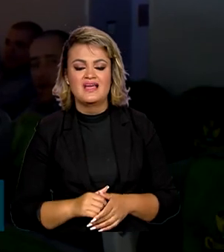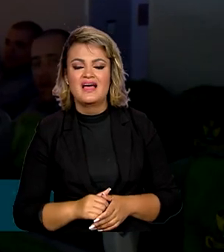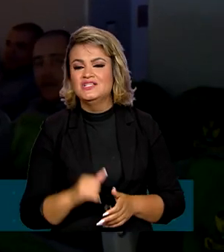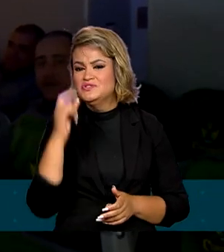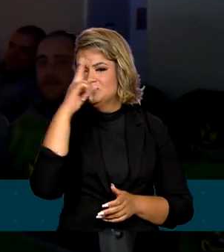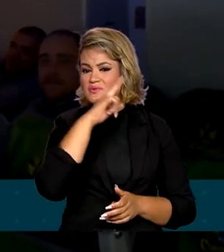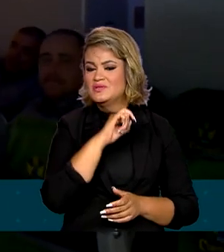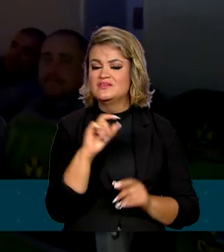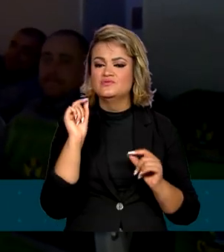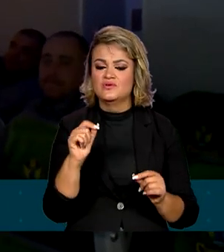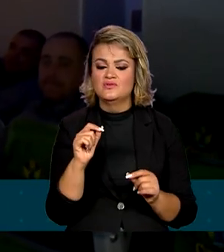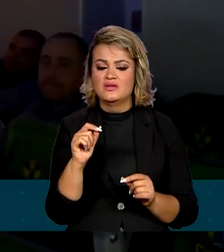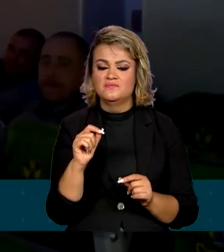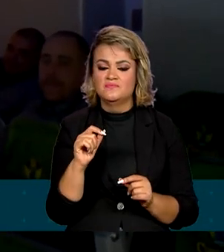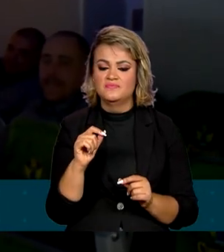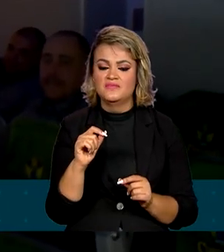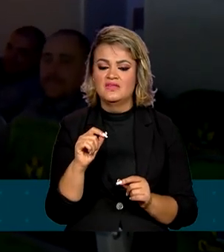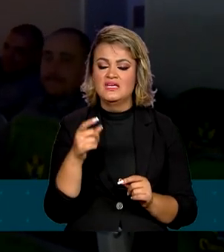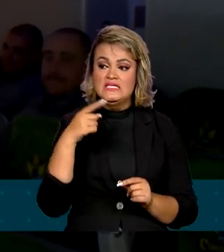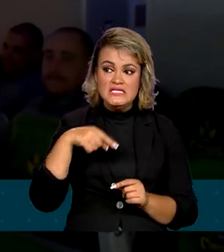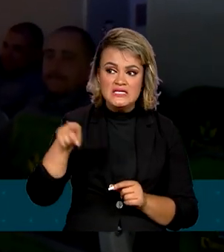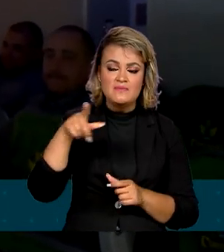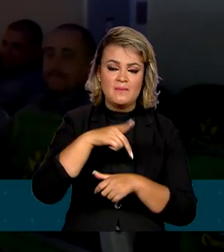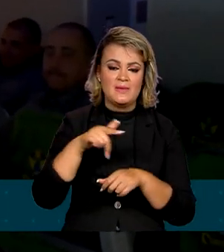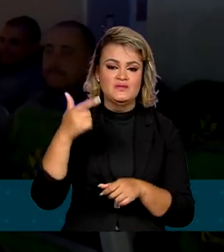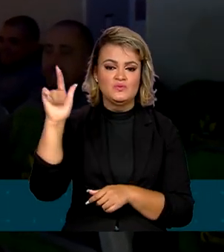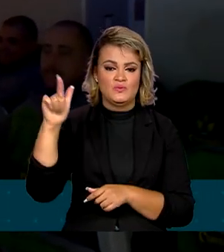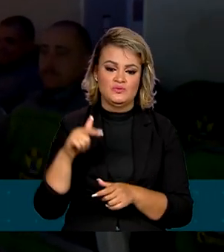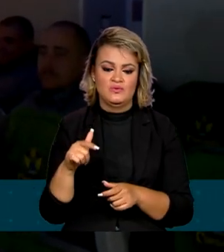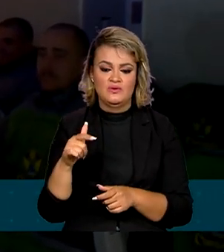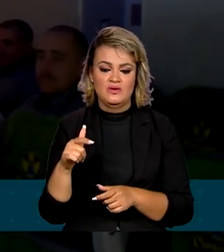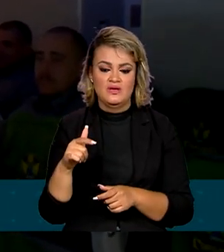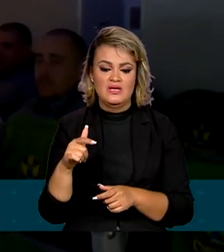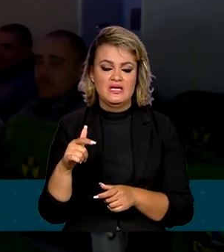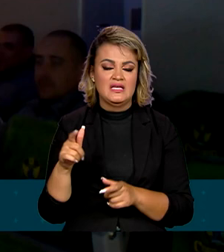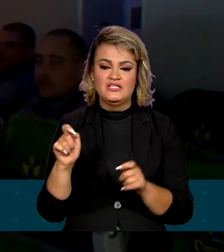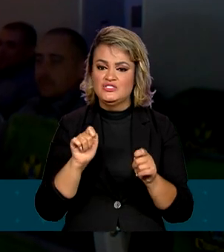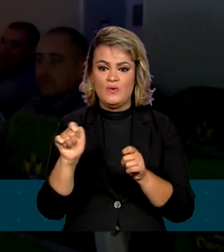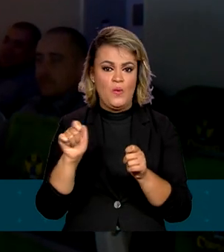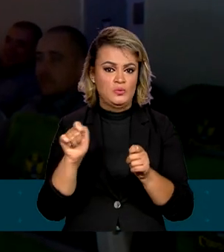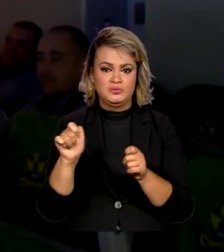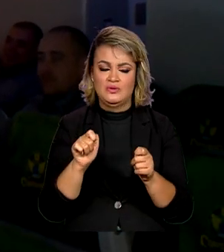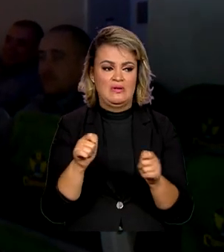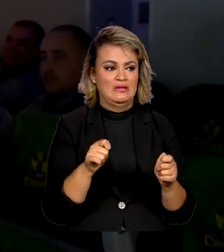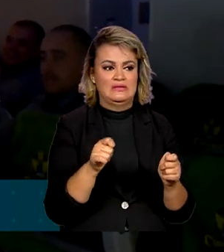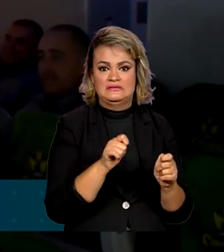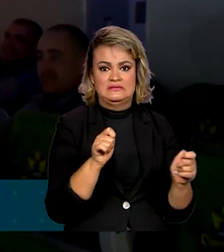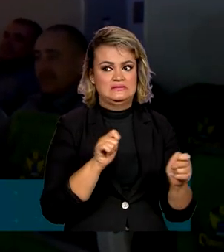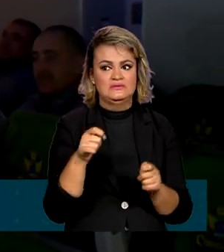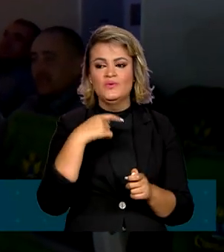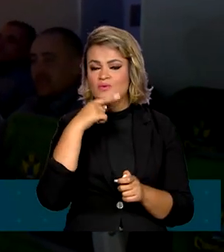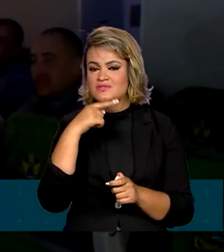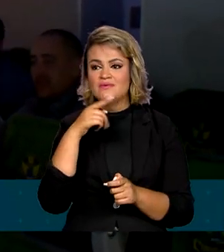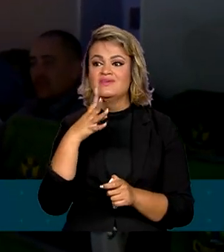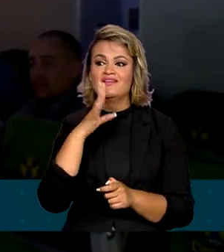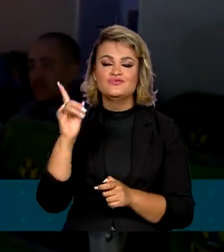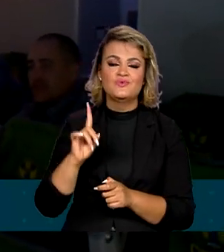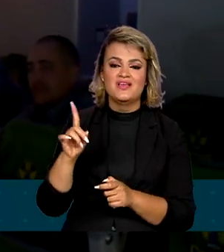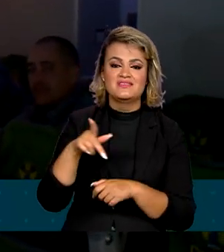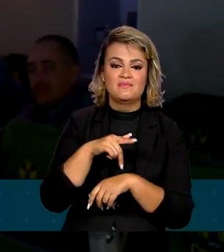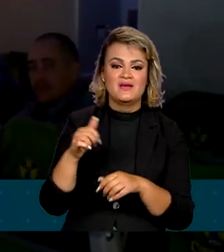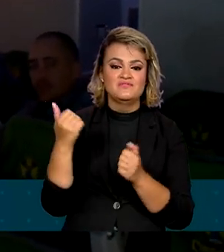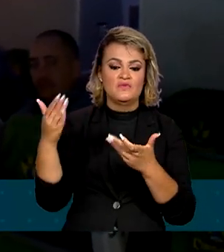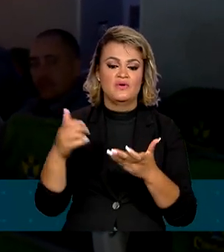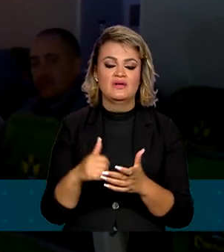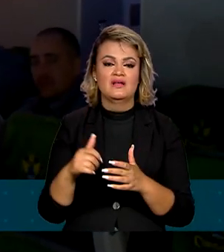estar em outro país, no lugar onde a gente não controla os nossos recursos, que a gente não controla o nosso apoio, caso sejam necessários. A gente vai ter